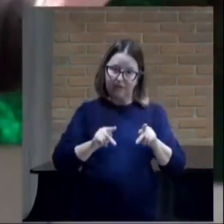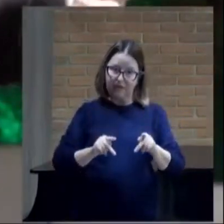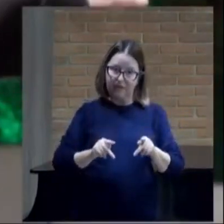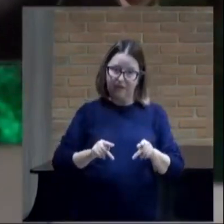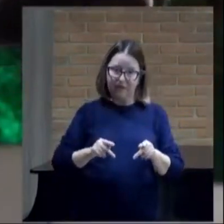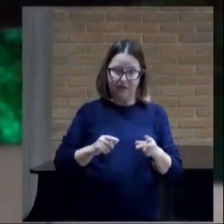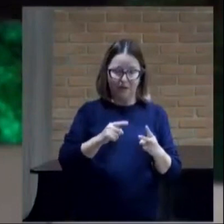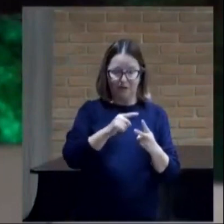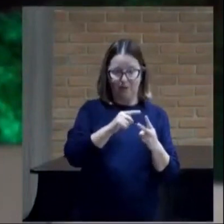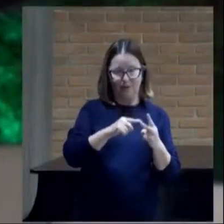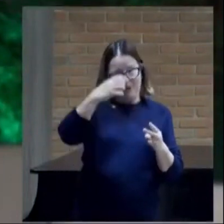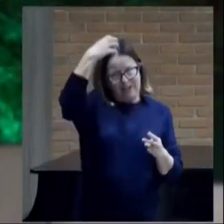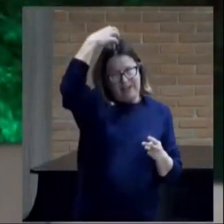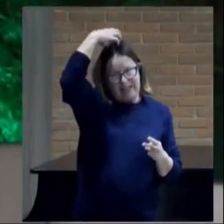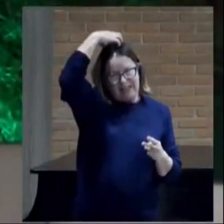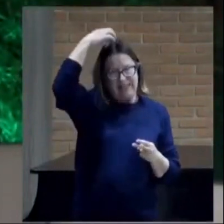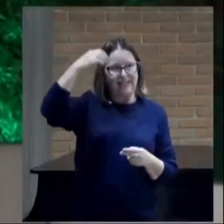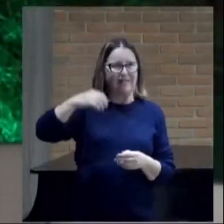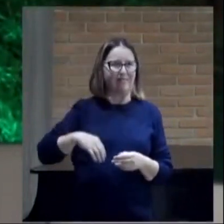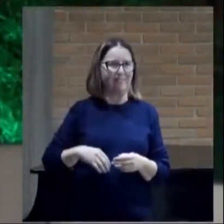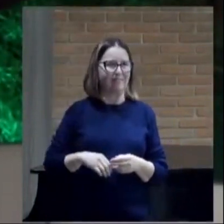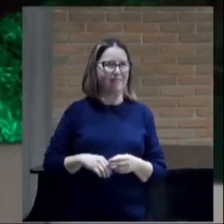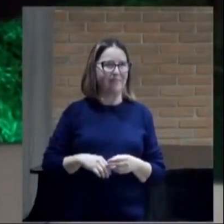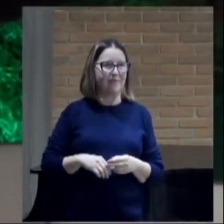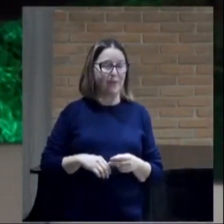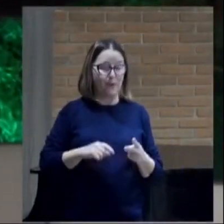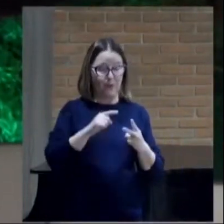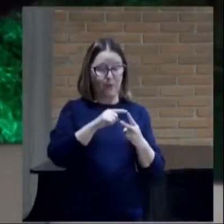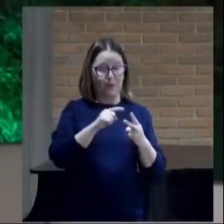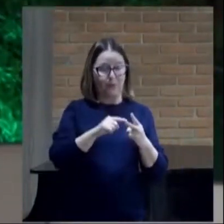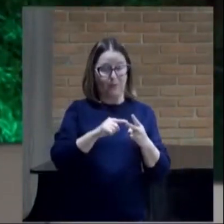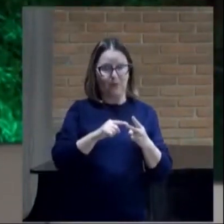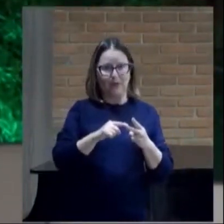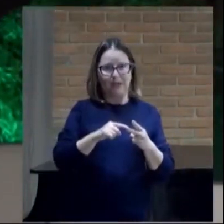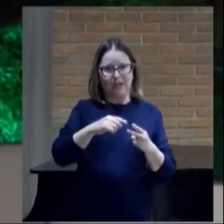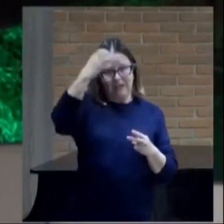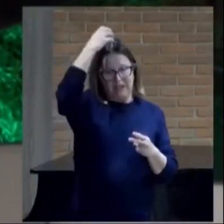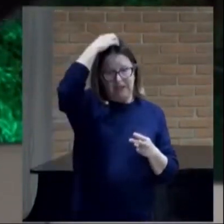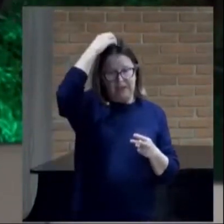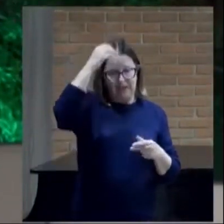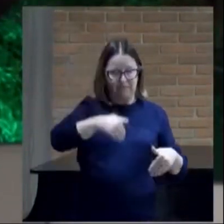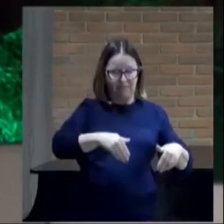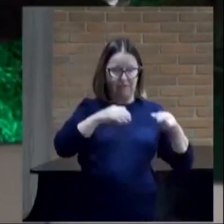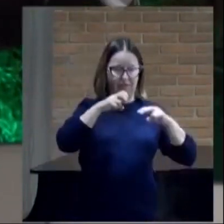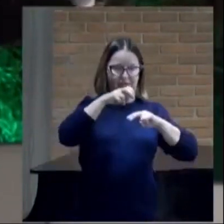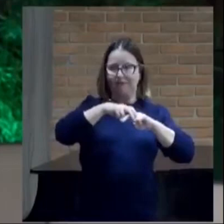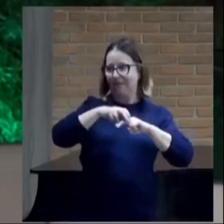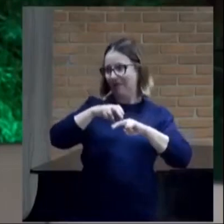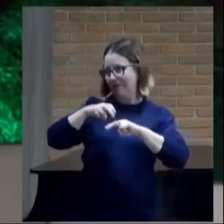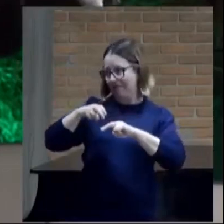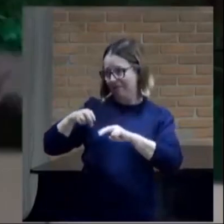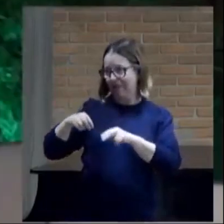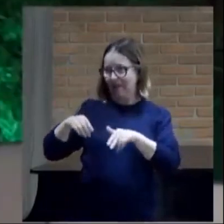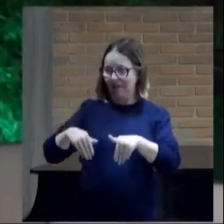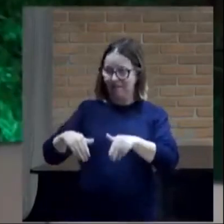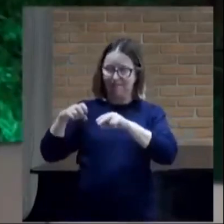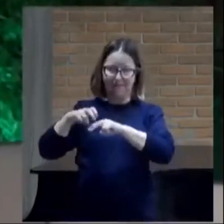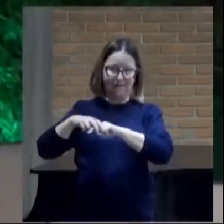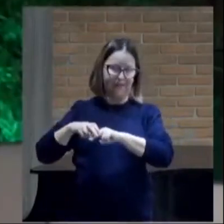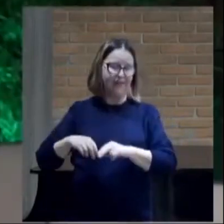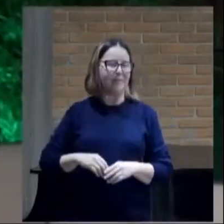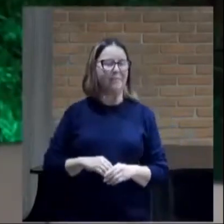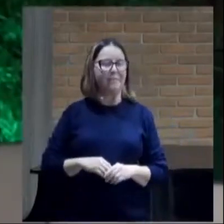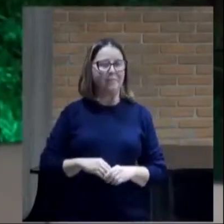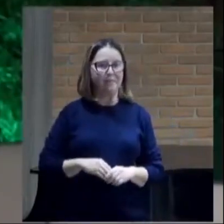tremenda. Ali, sentados, dois reis, uma pompa em circunstância, nos trajes.